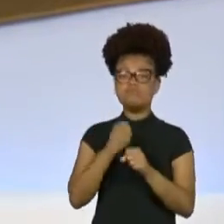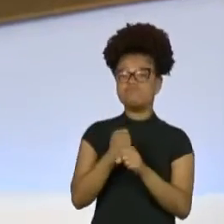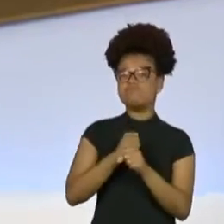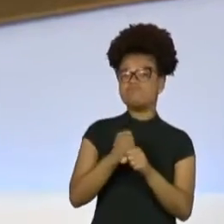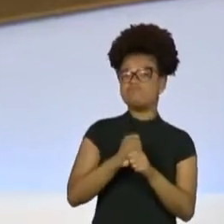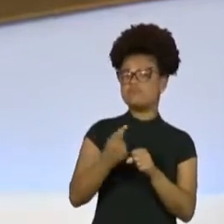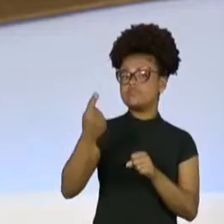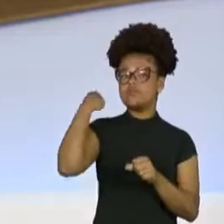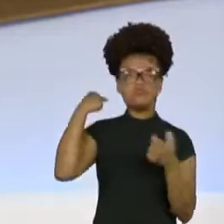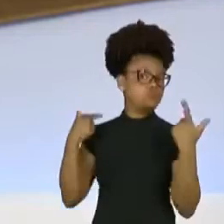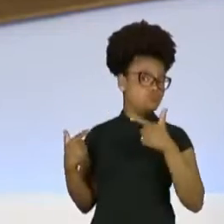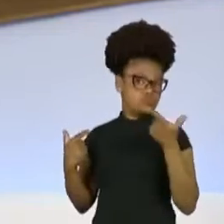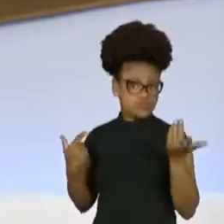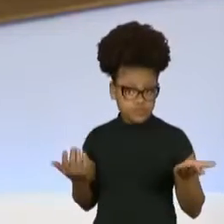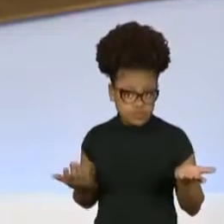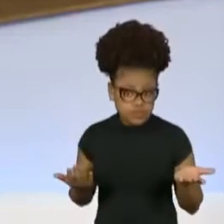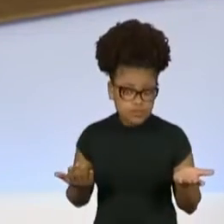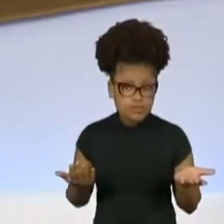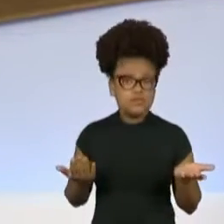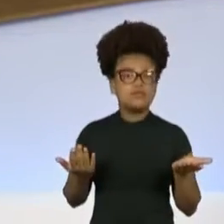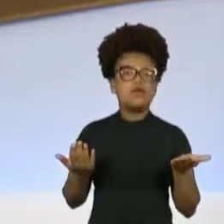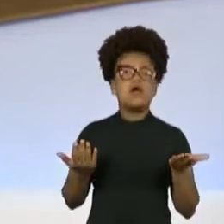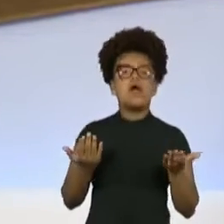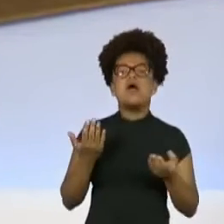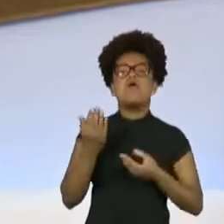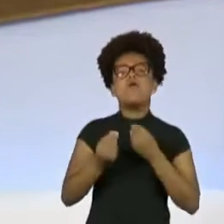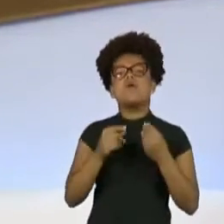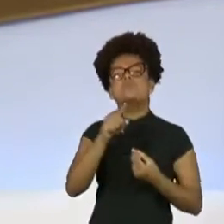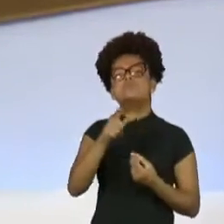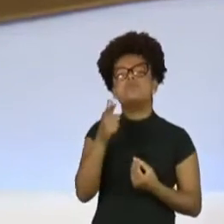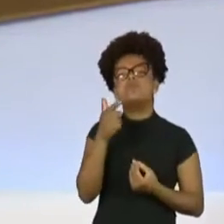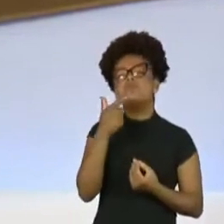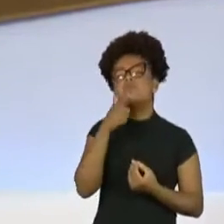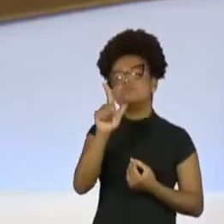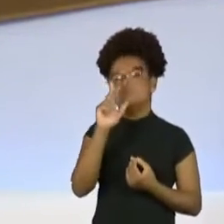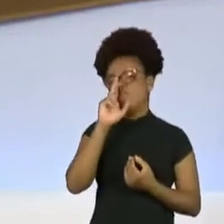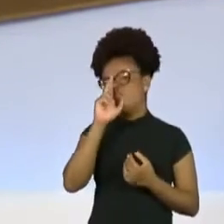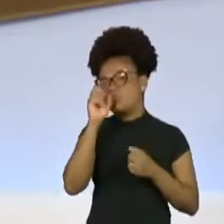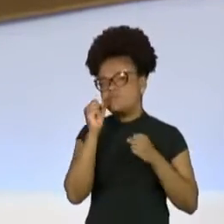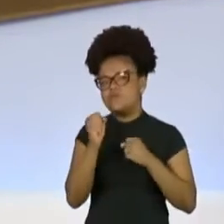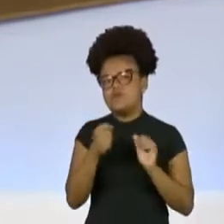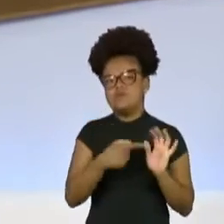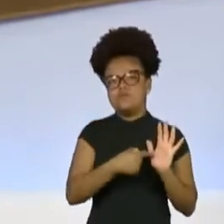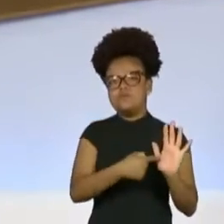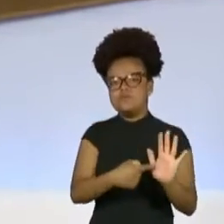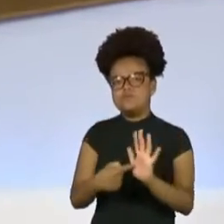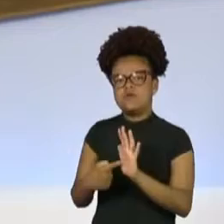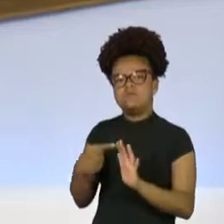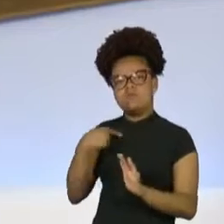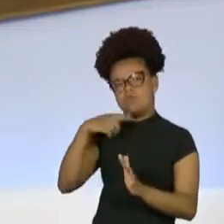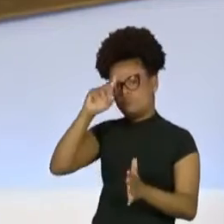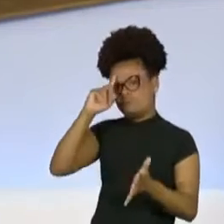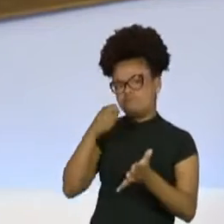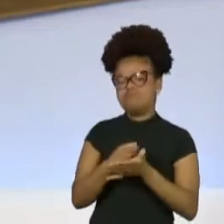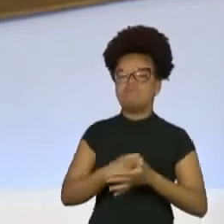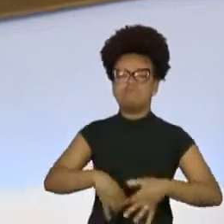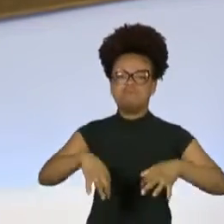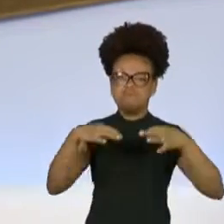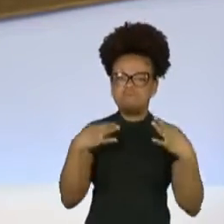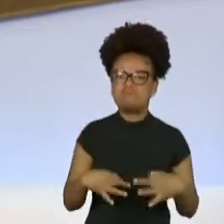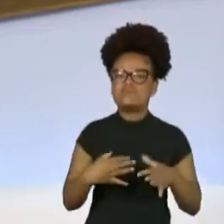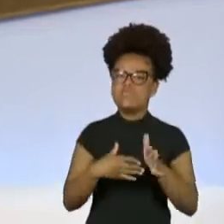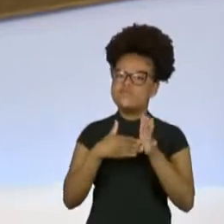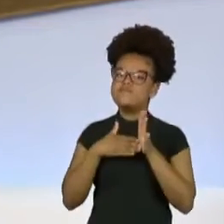atrás. De onde veio essa força para você se expor dessa maneira e para você seguir os seus